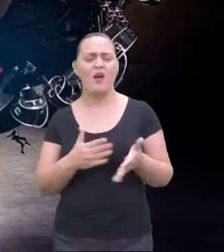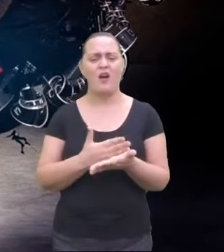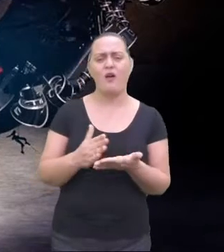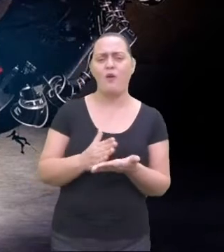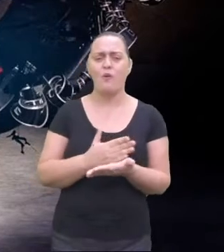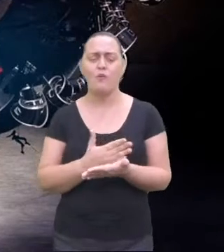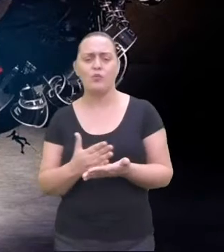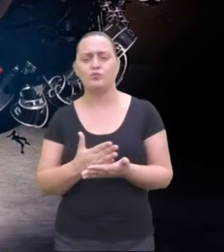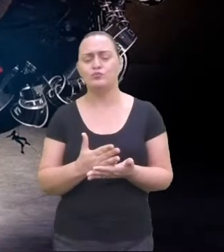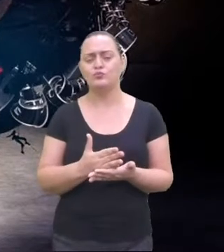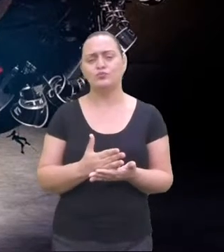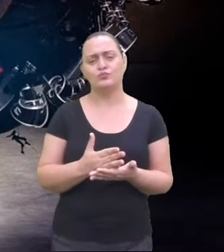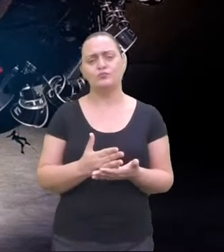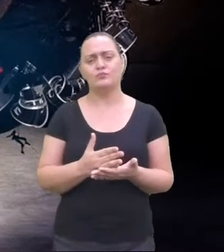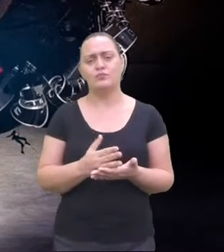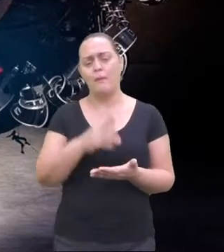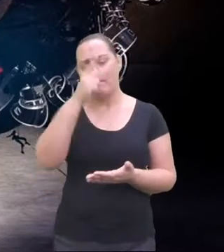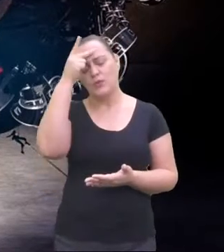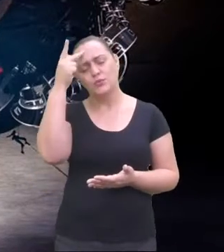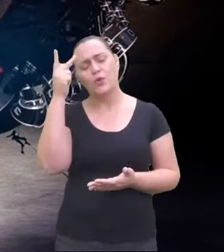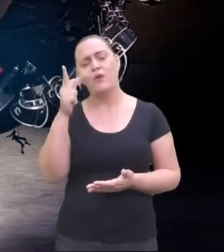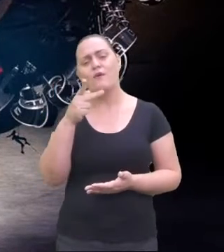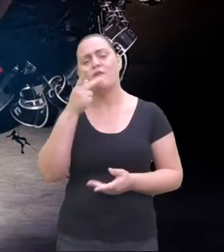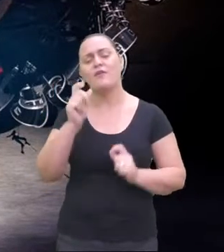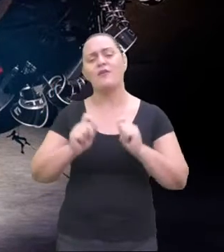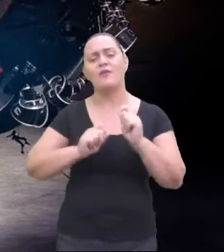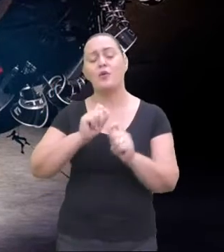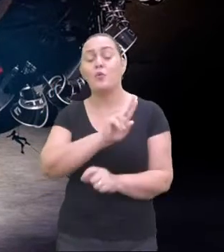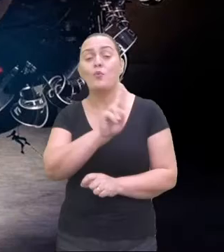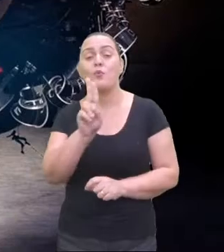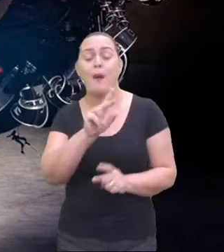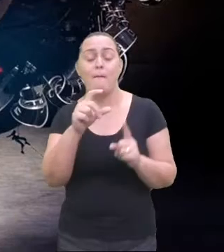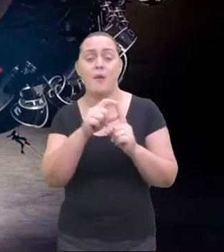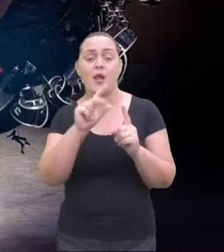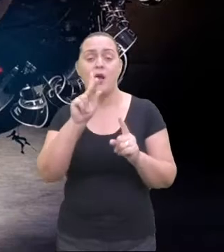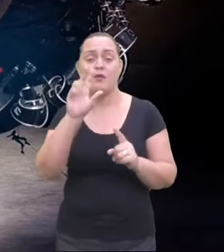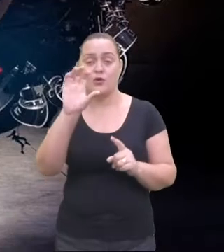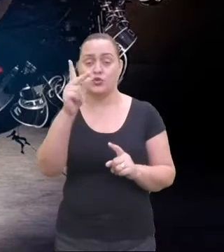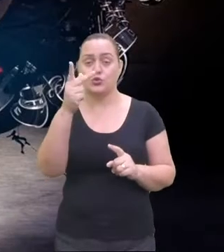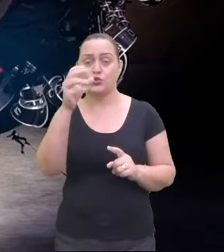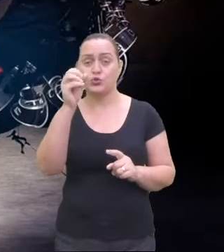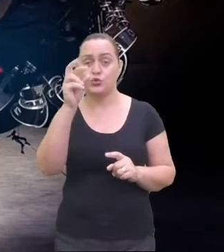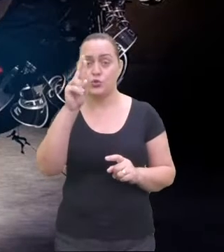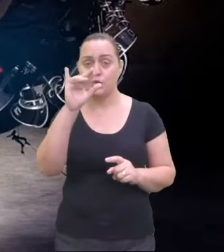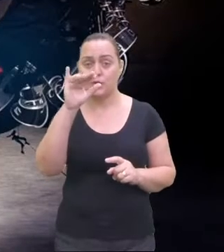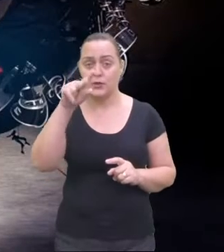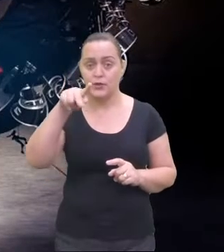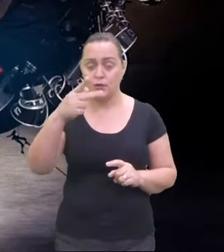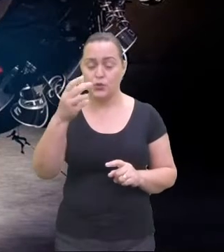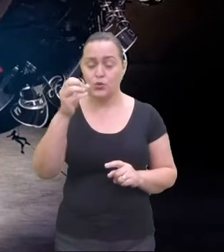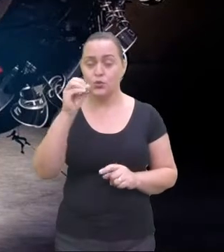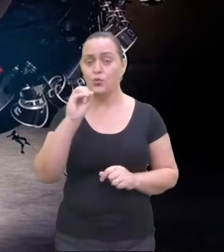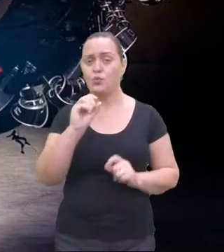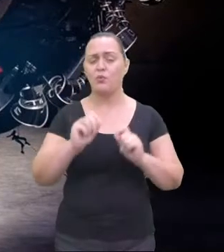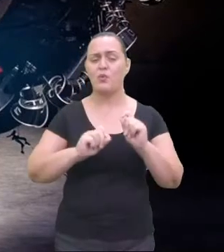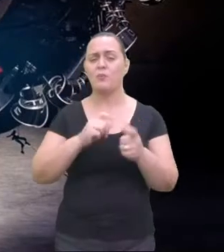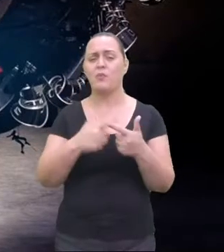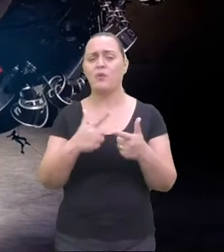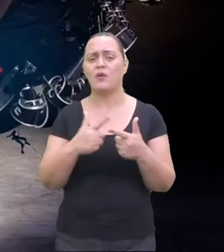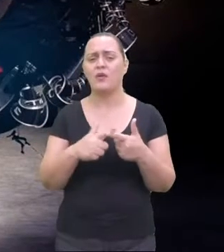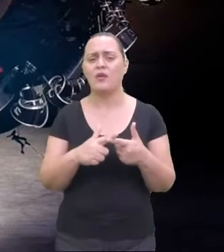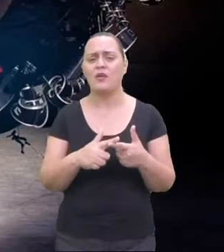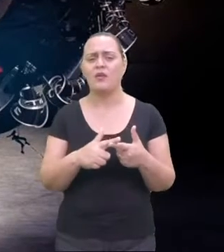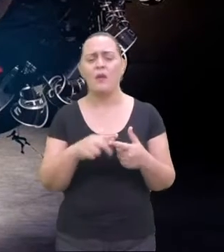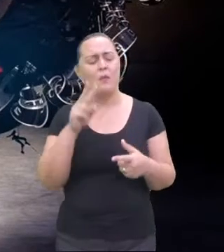dizem que o nome choro vem da sensação de tristeza e melancolia transmitida pelas notas